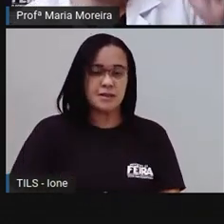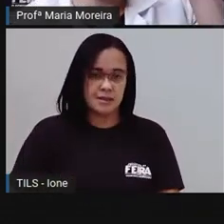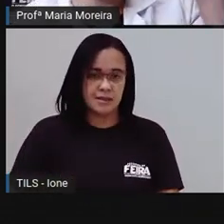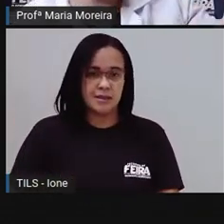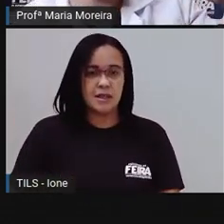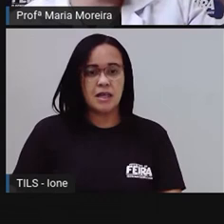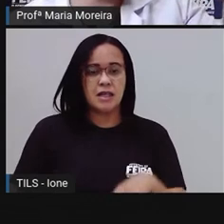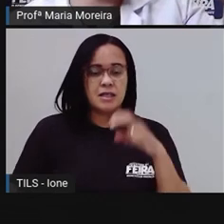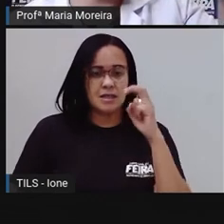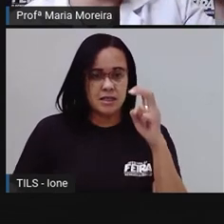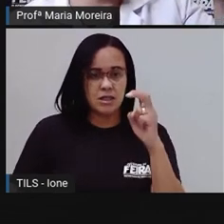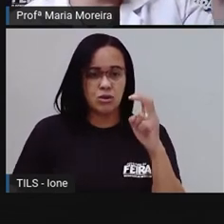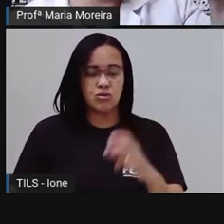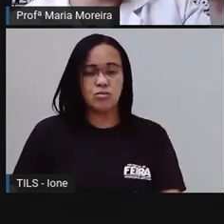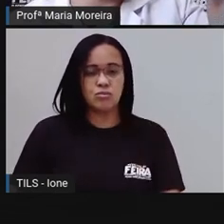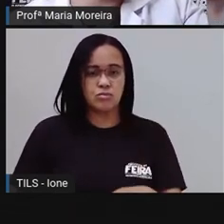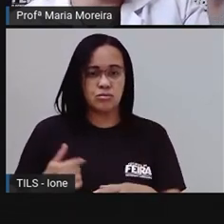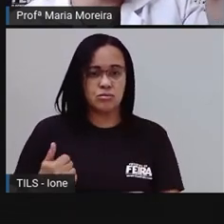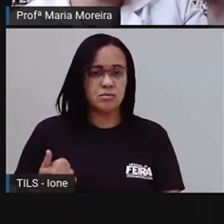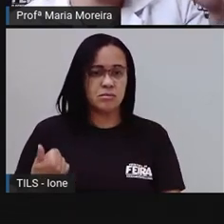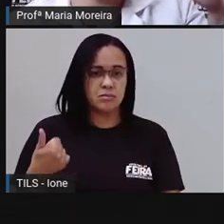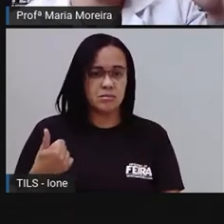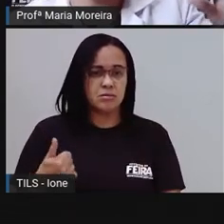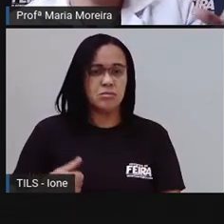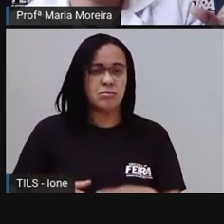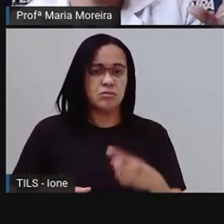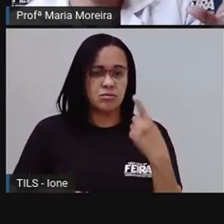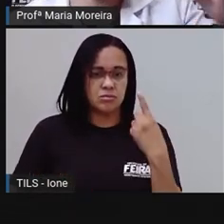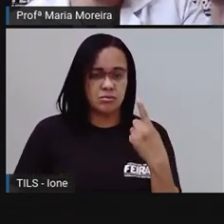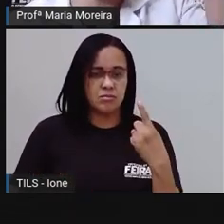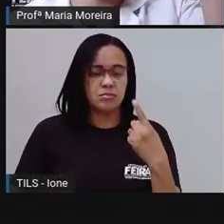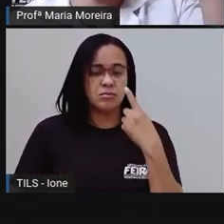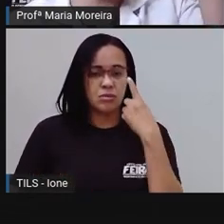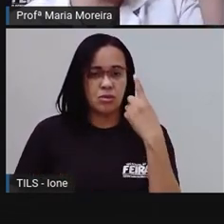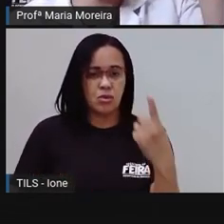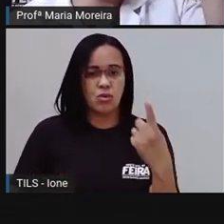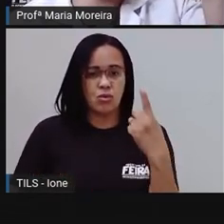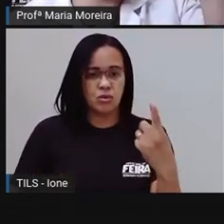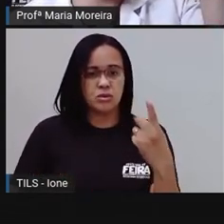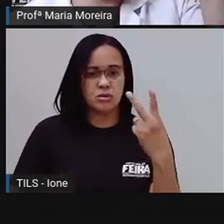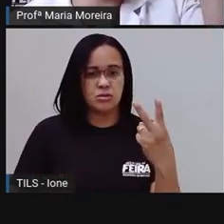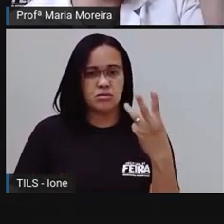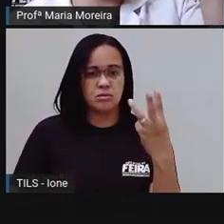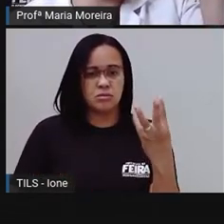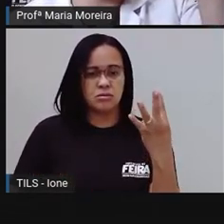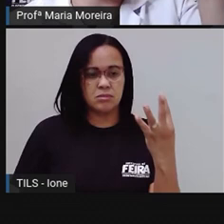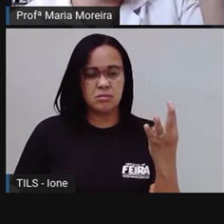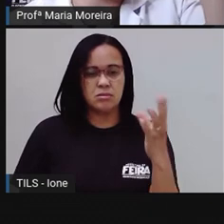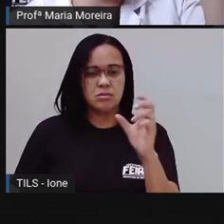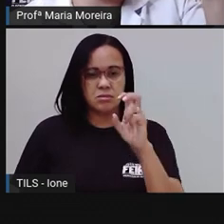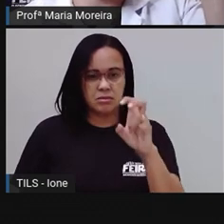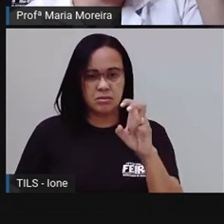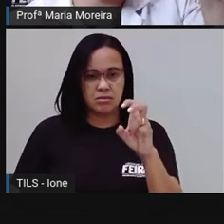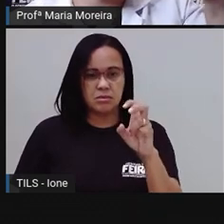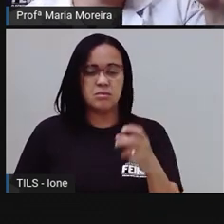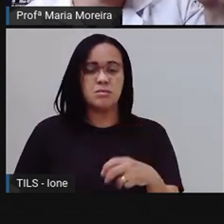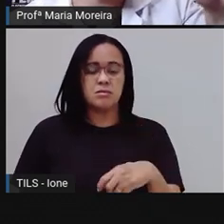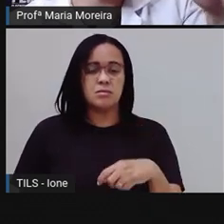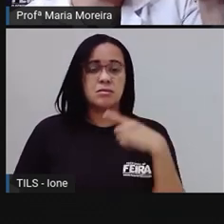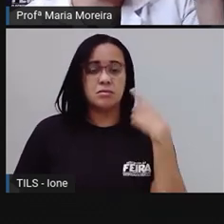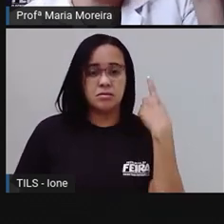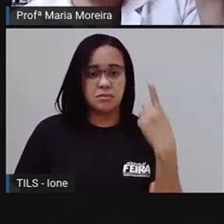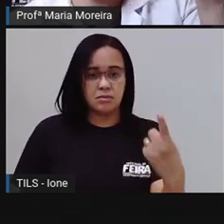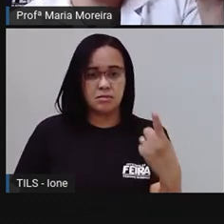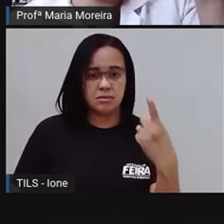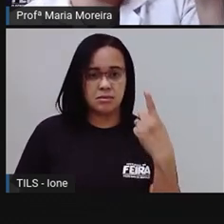quatro vezes. Cinco, seis, sete, oito, nove, dez. Já tenho duas vezes. Dez. Onze, doze, treze, quatorze, quinze. Três